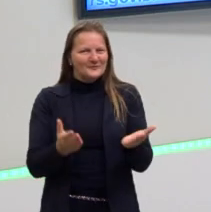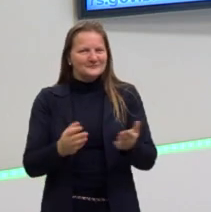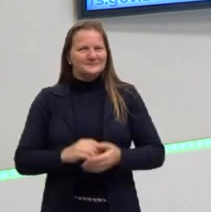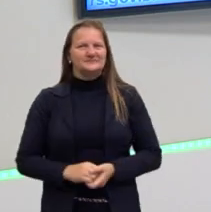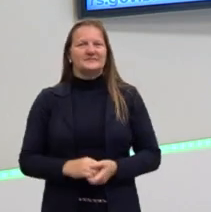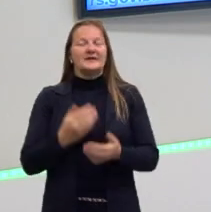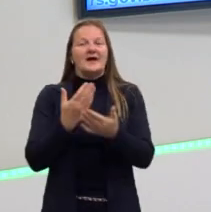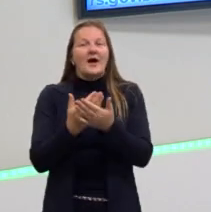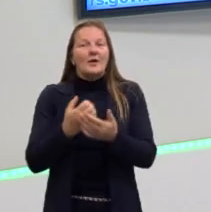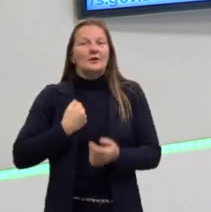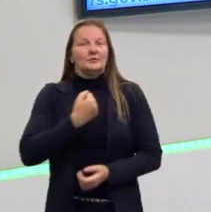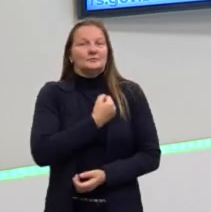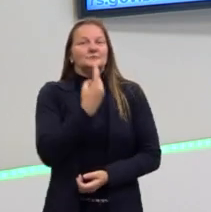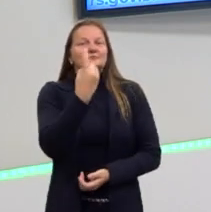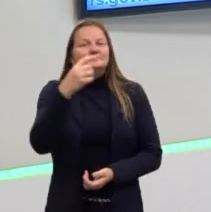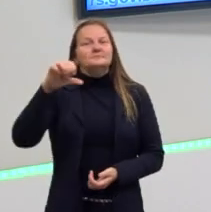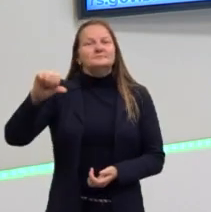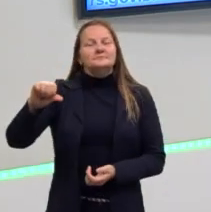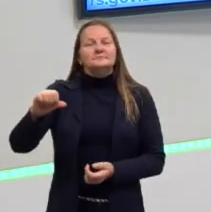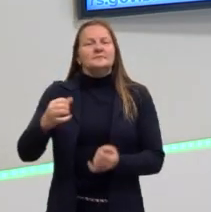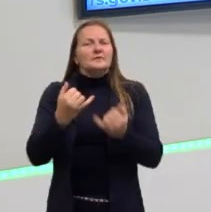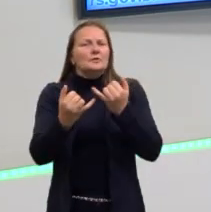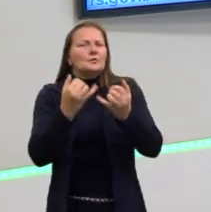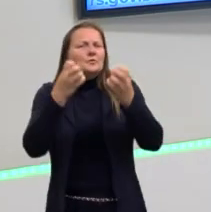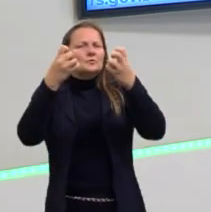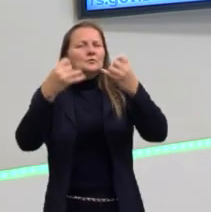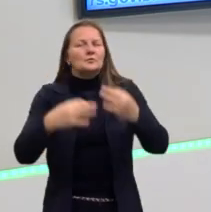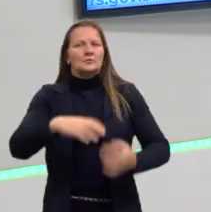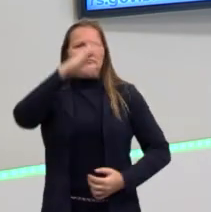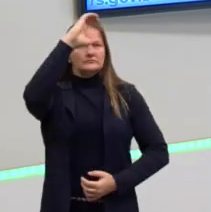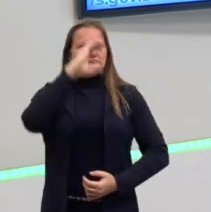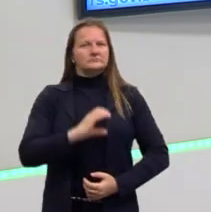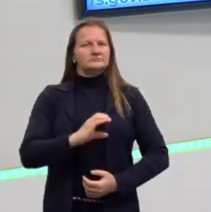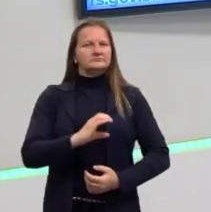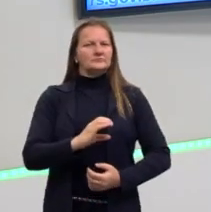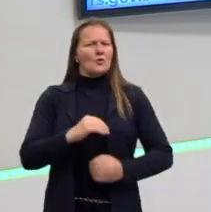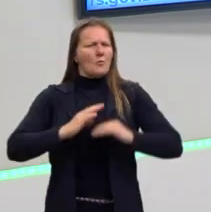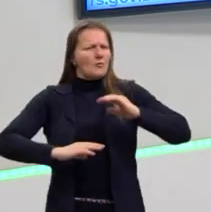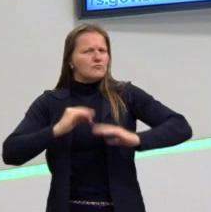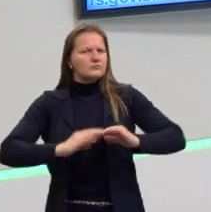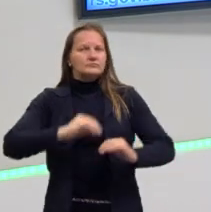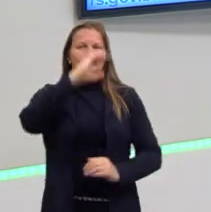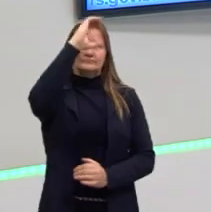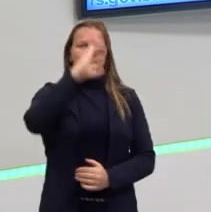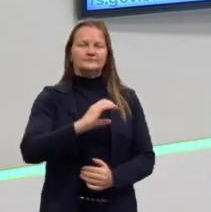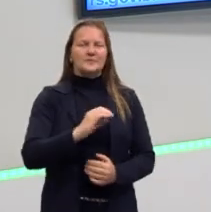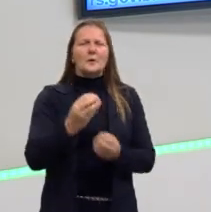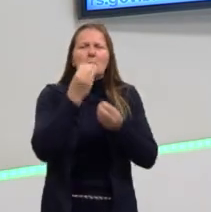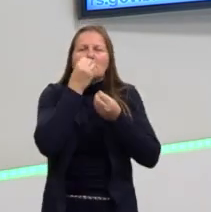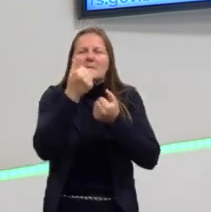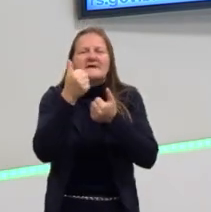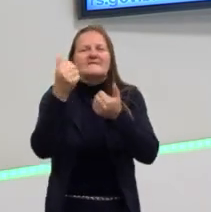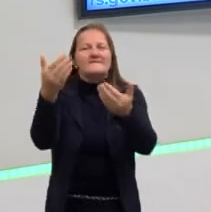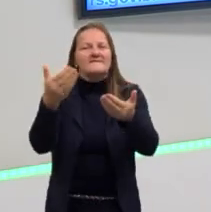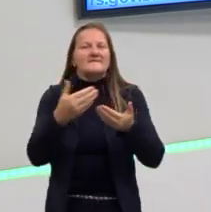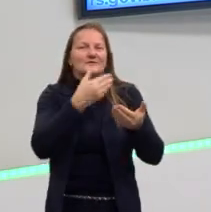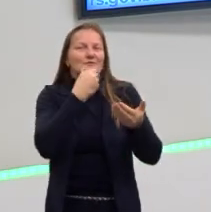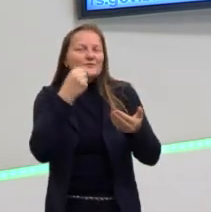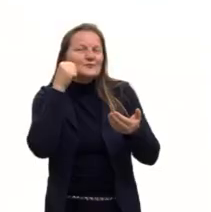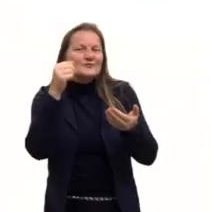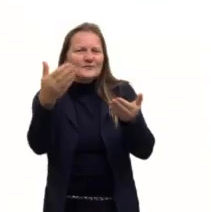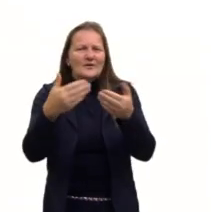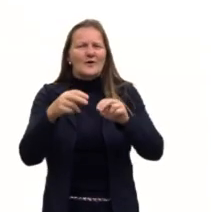Hoje a aula de número 19, o exercício da cidadania. Então, sejam todos bem-vindos, todos bem-vindas, se